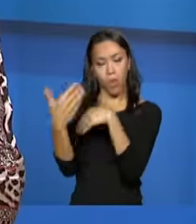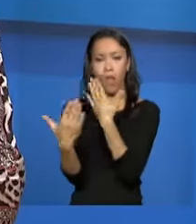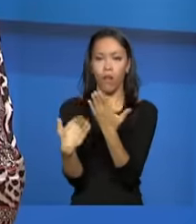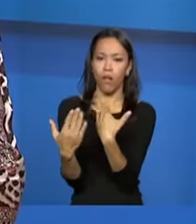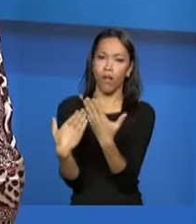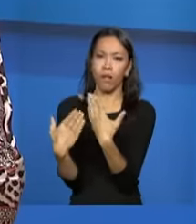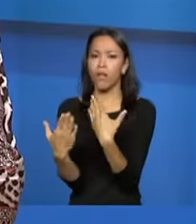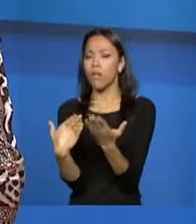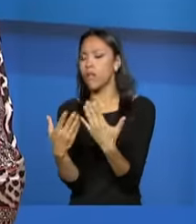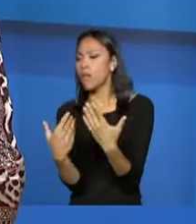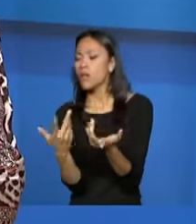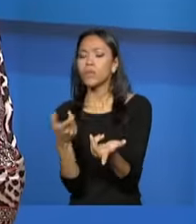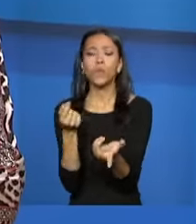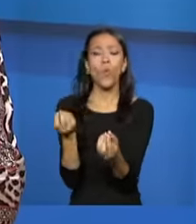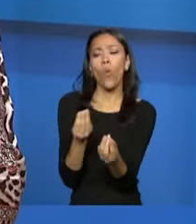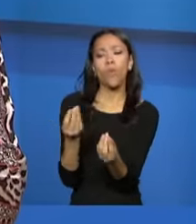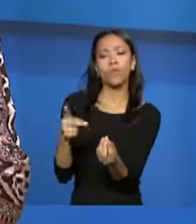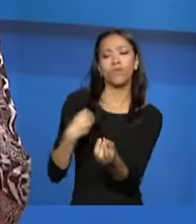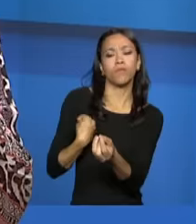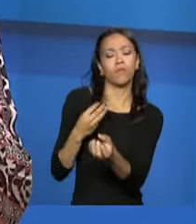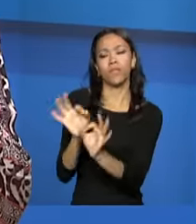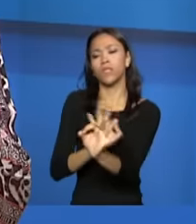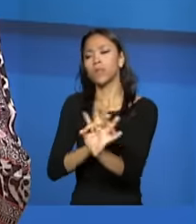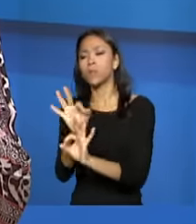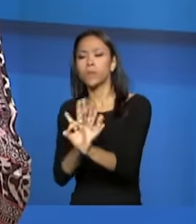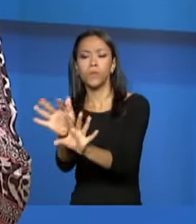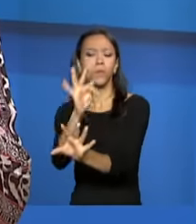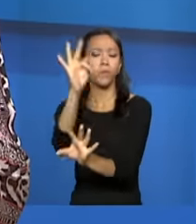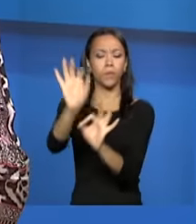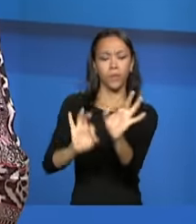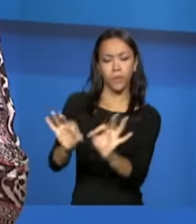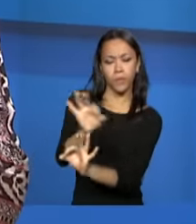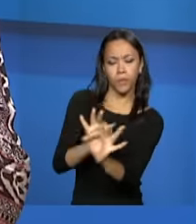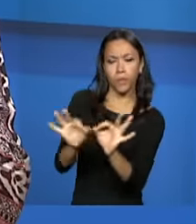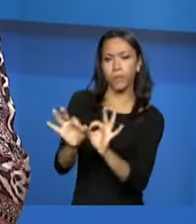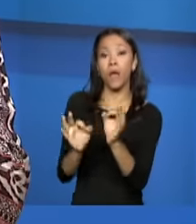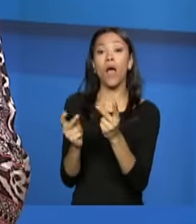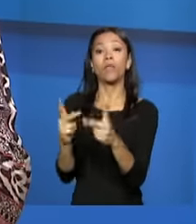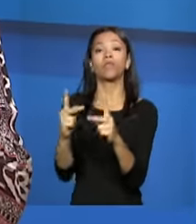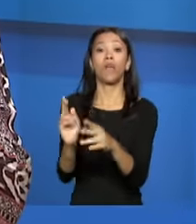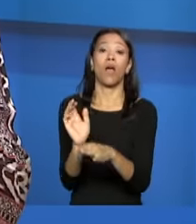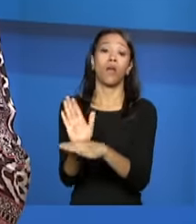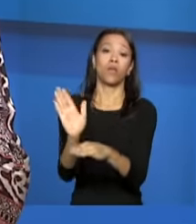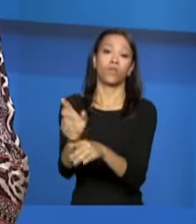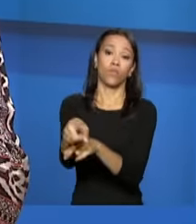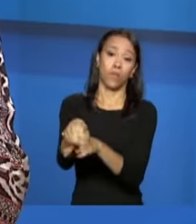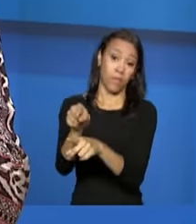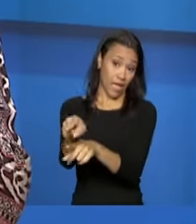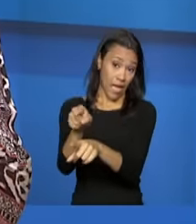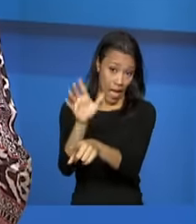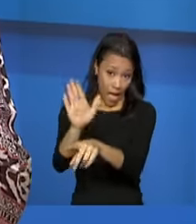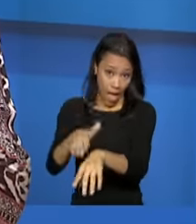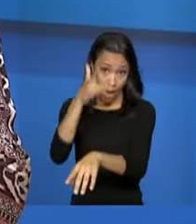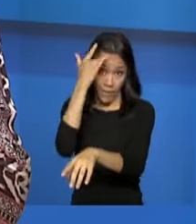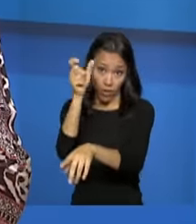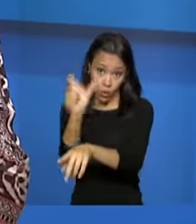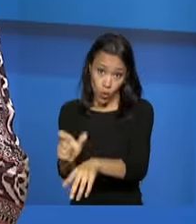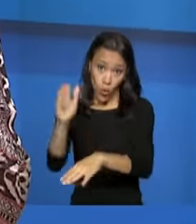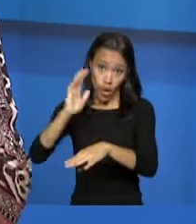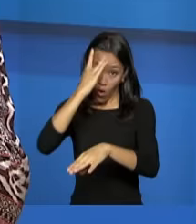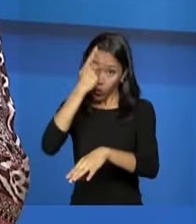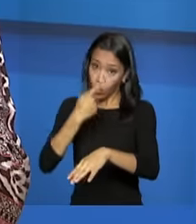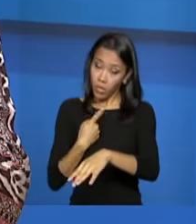com essa pessoa, outros caminhos, e a possibilidade dela ter um projeto de vida, de ter uma